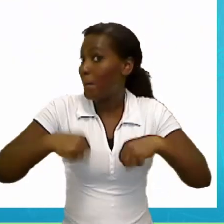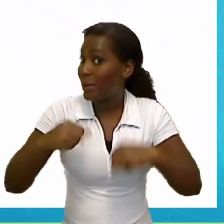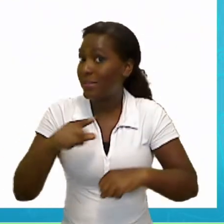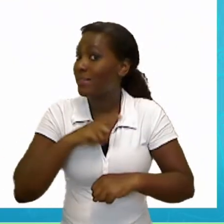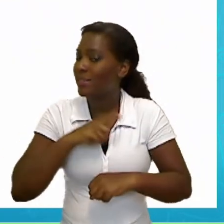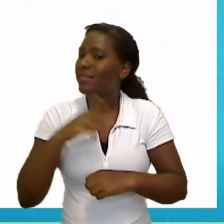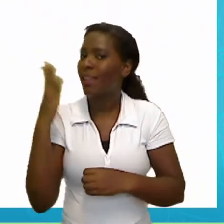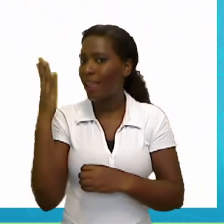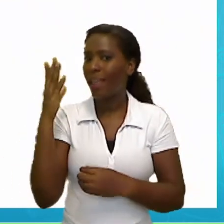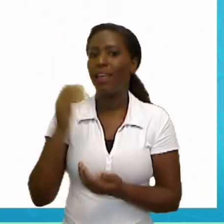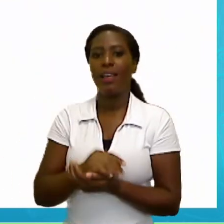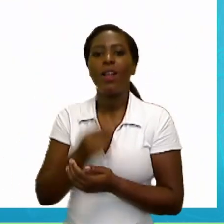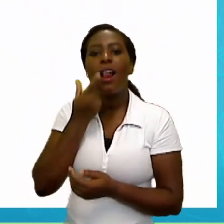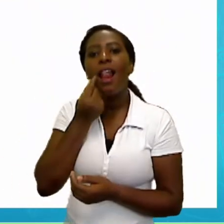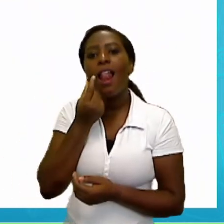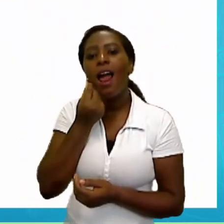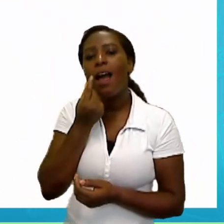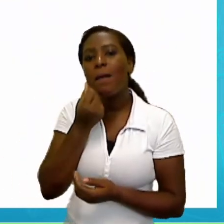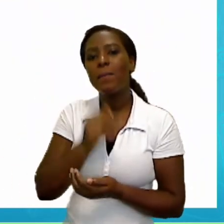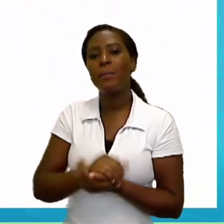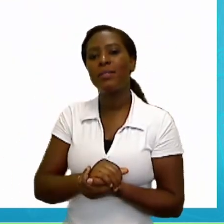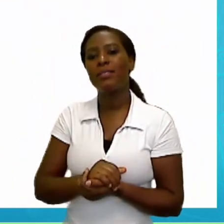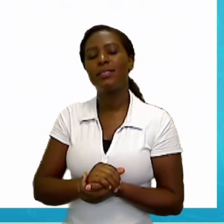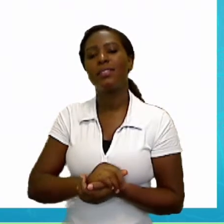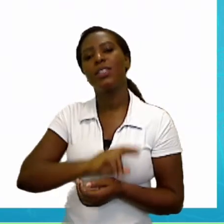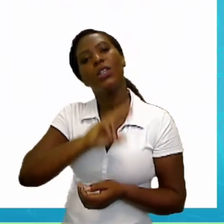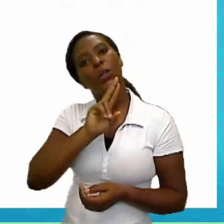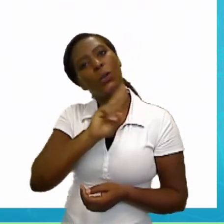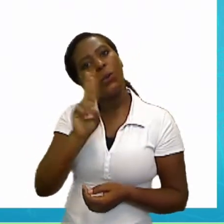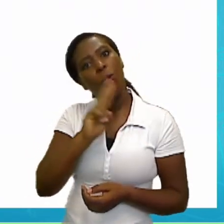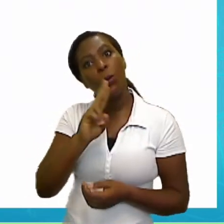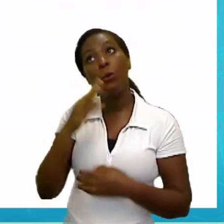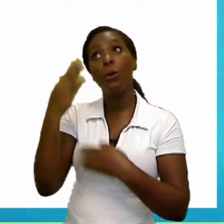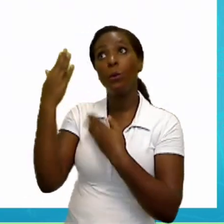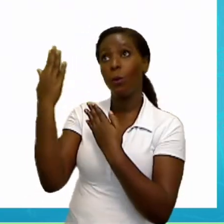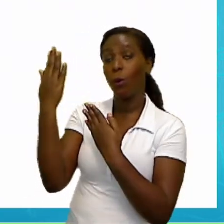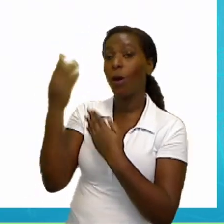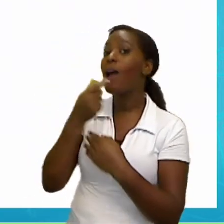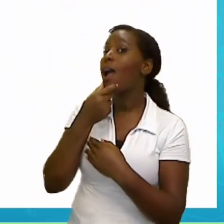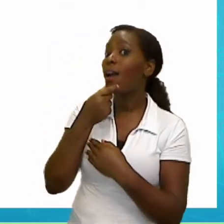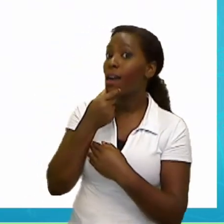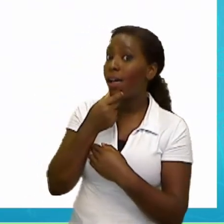Pencil. Pencil. Pencil. lápis. Pencil.